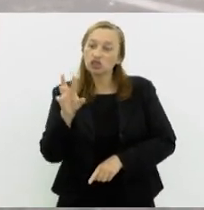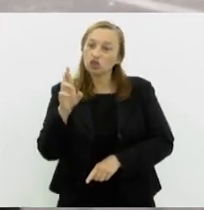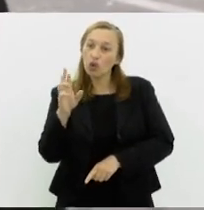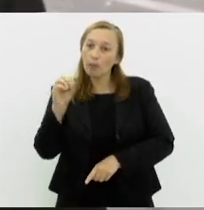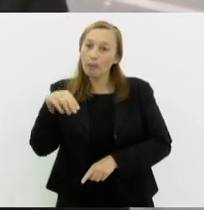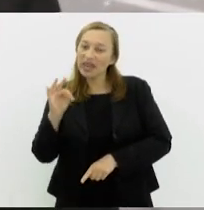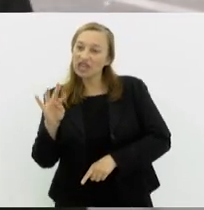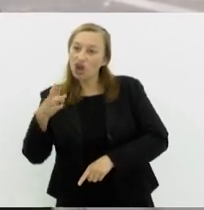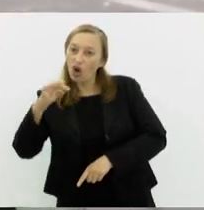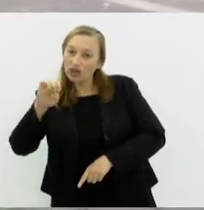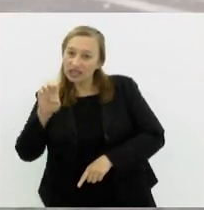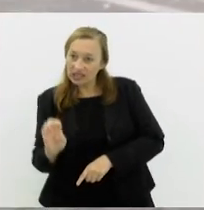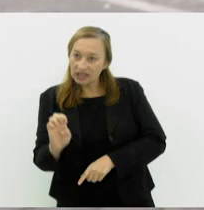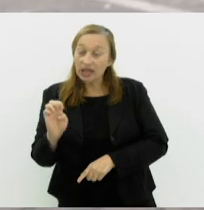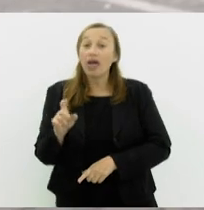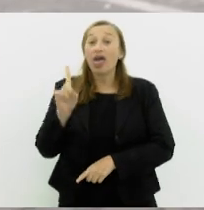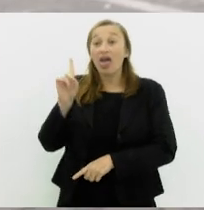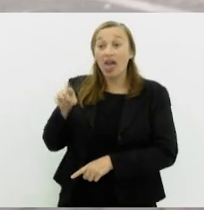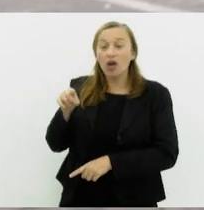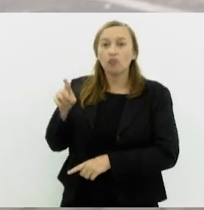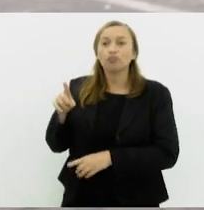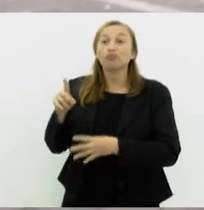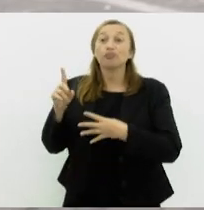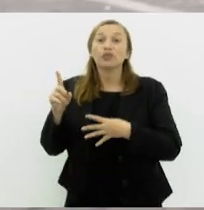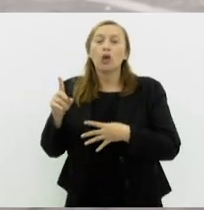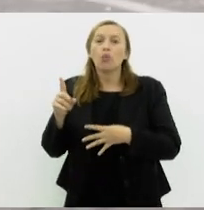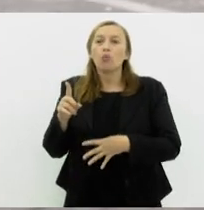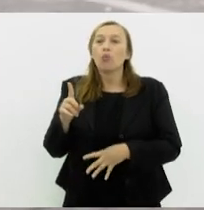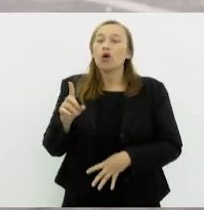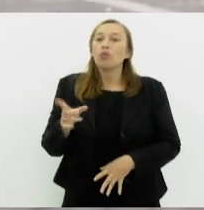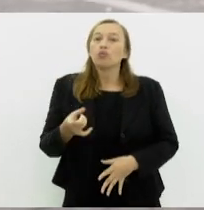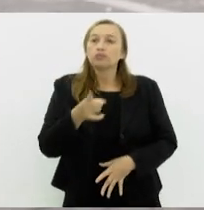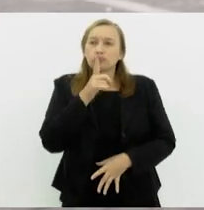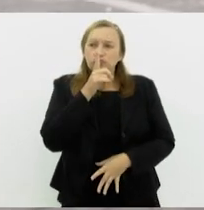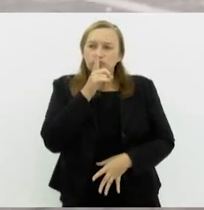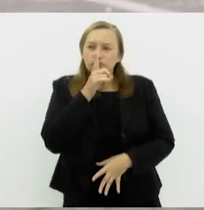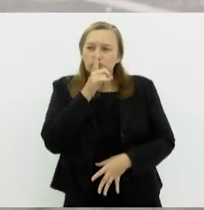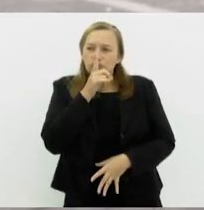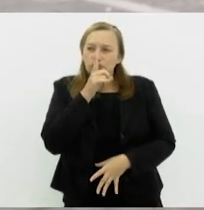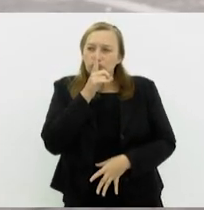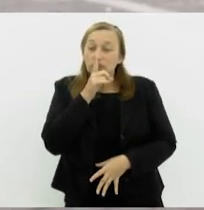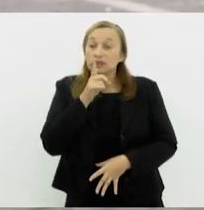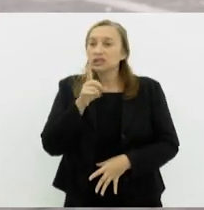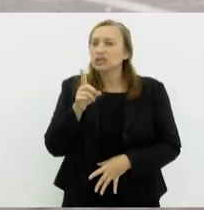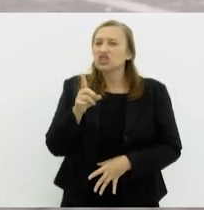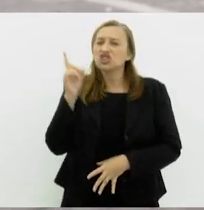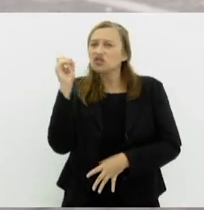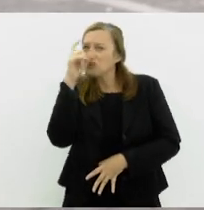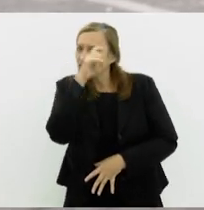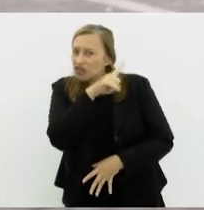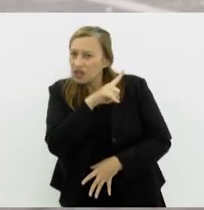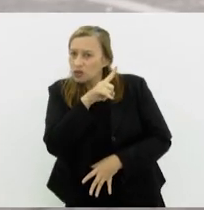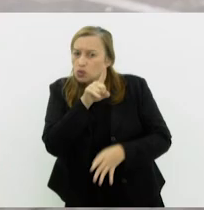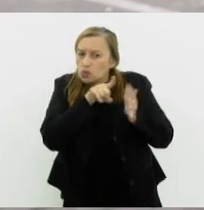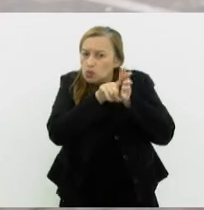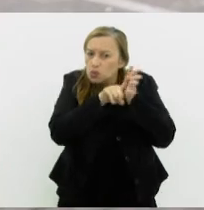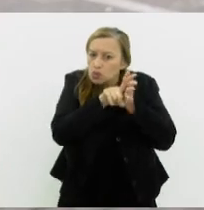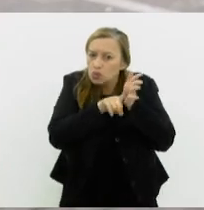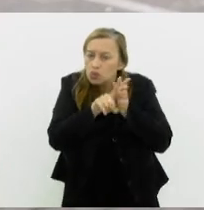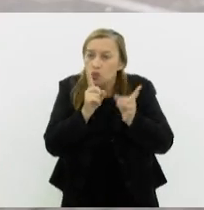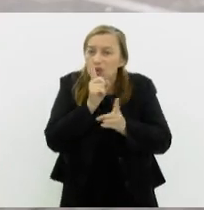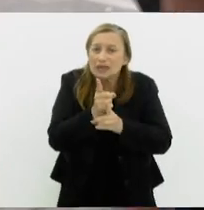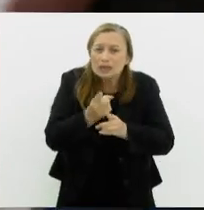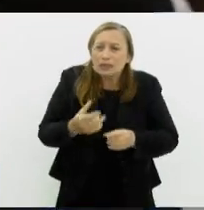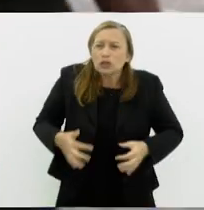endometriose. A endometriose é uma doença silenciosa, de difícil diagnóstico. Que realmente, as mulheres, elas sentem muita